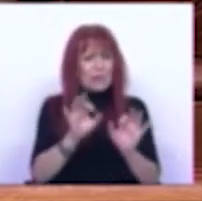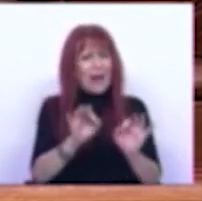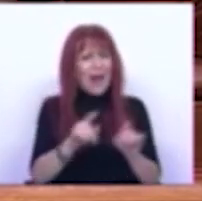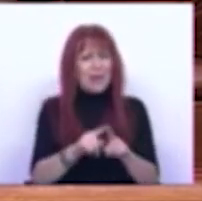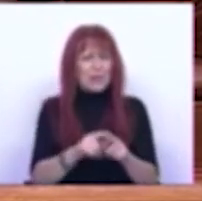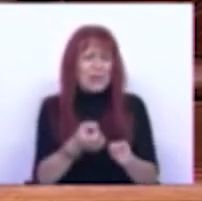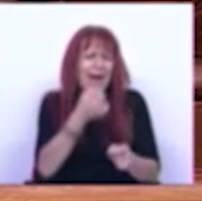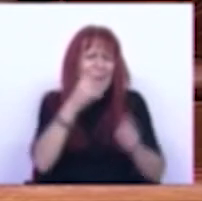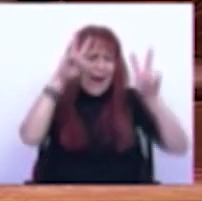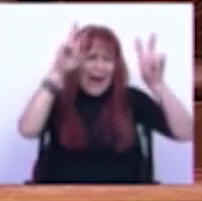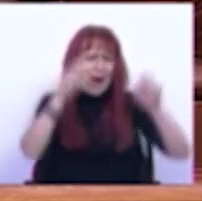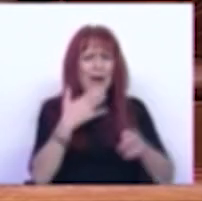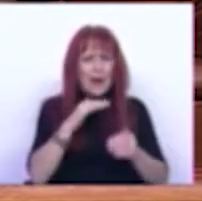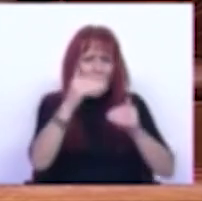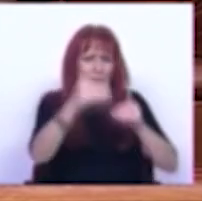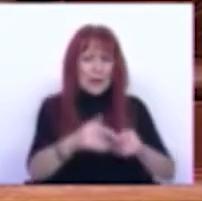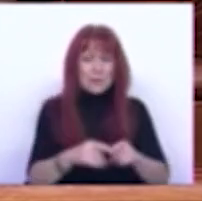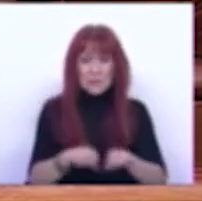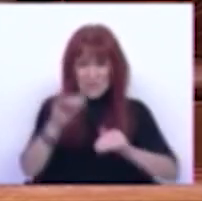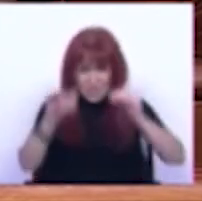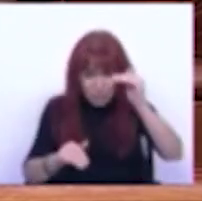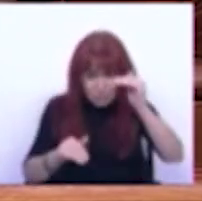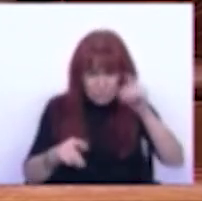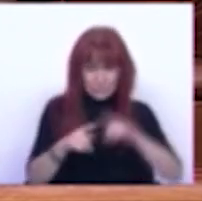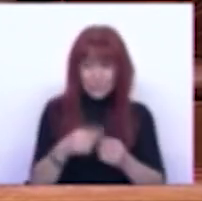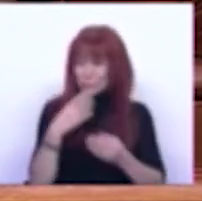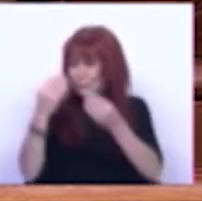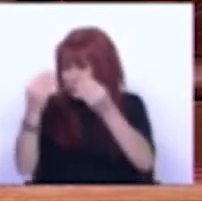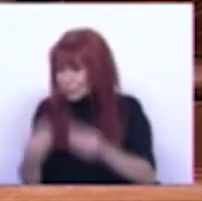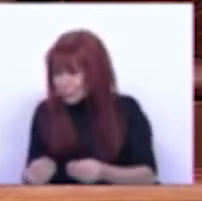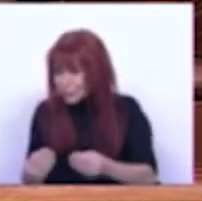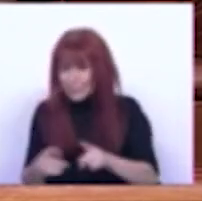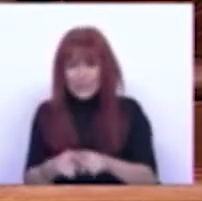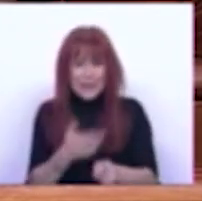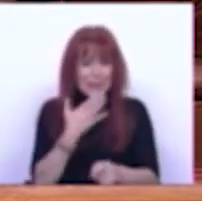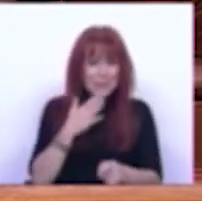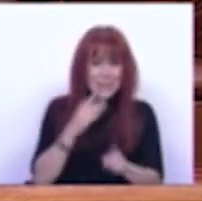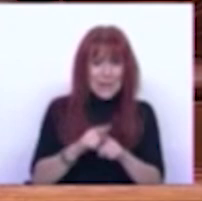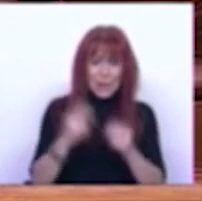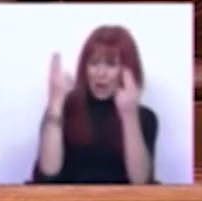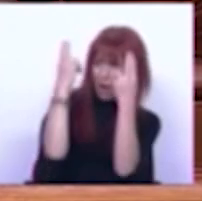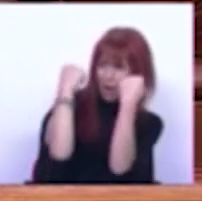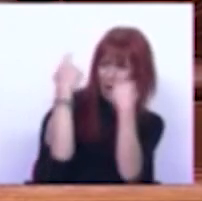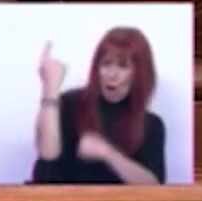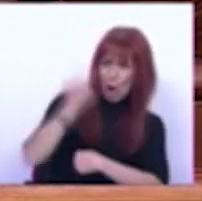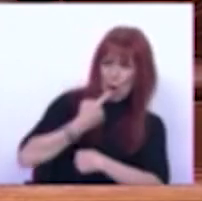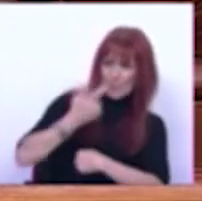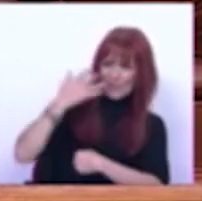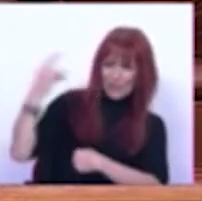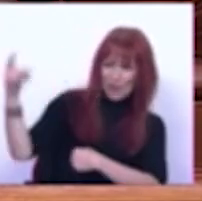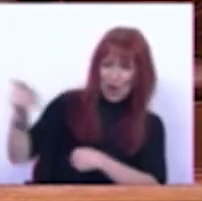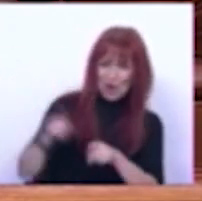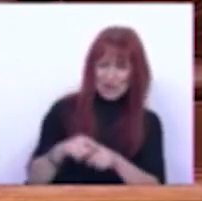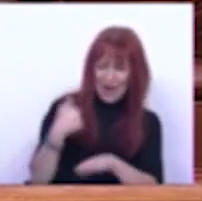com panaceias temporárias Desigualdades injustiças dependência e submissão em posições externas